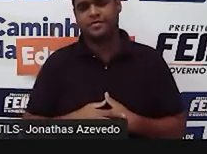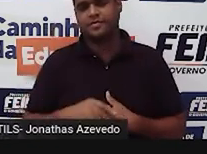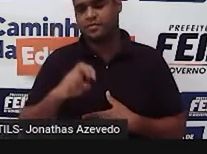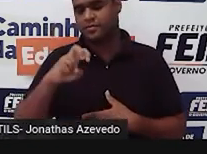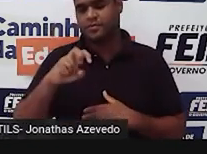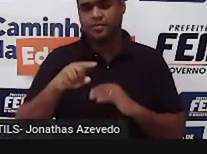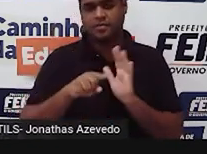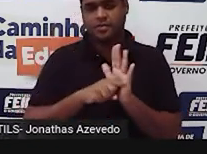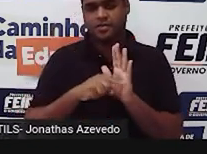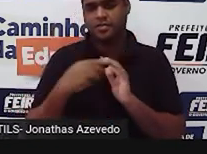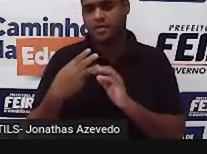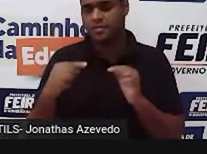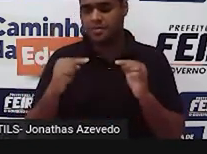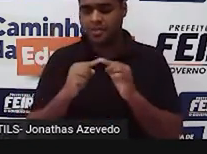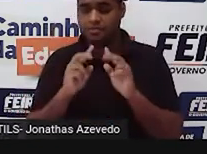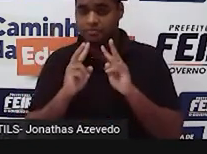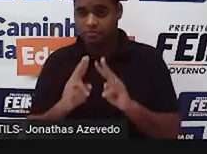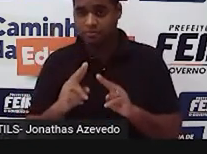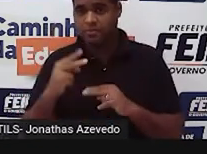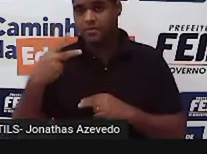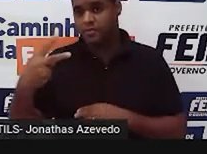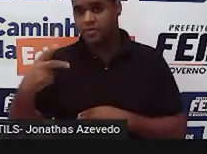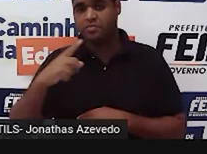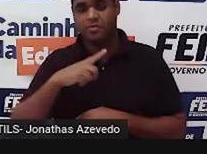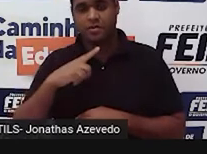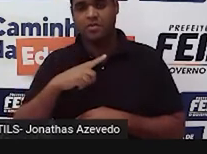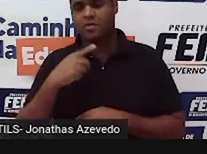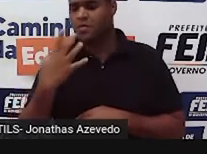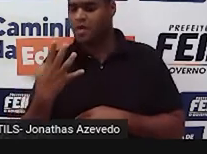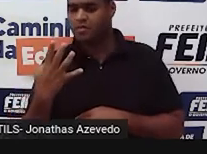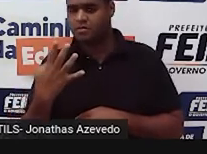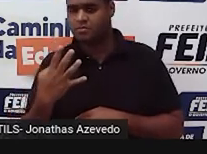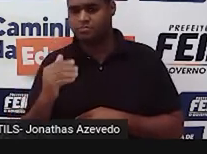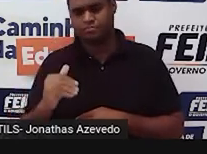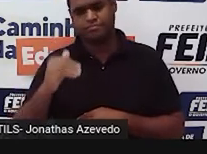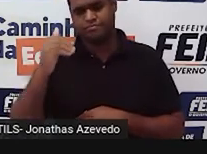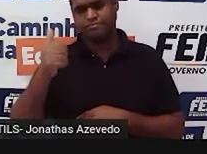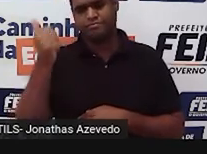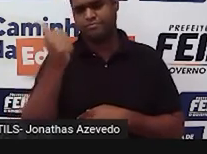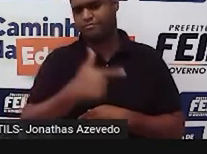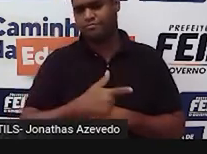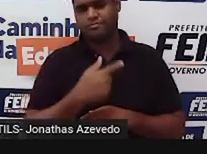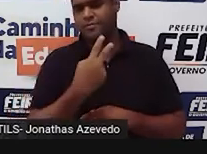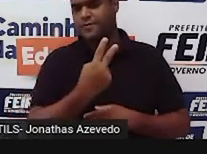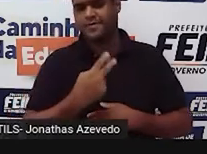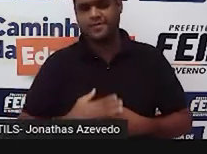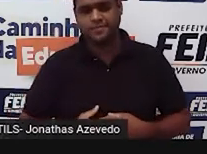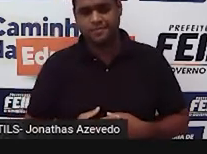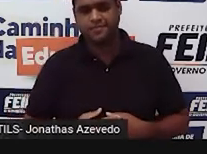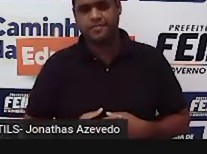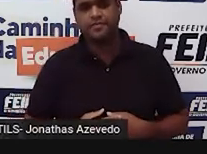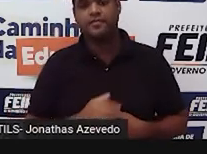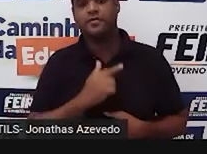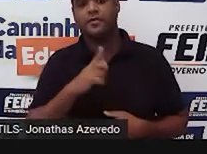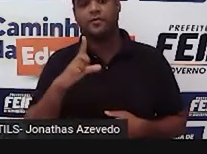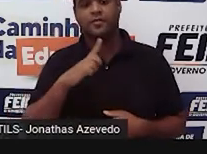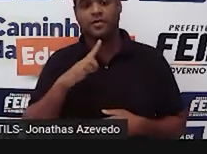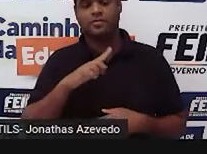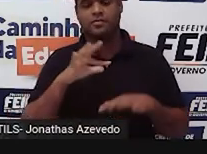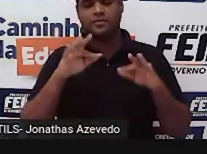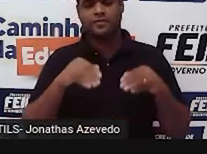menos 3 é igual a 2. 4 é maior do que 2. E agora, por fim, o último lado, né?